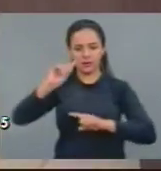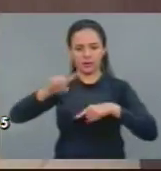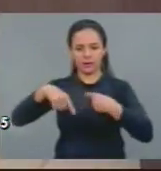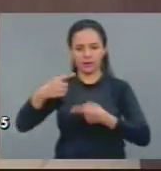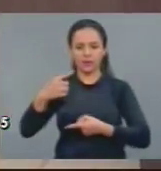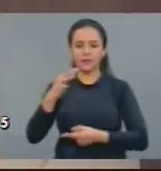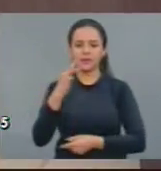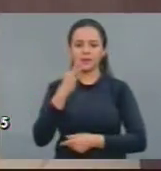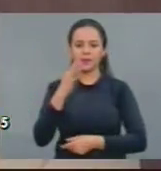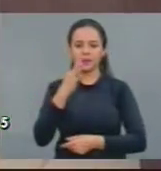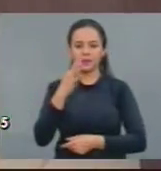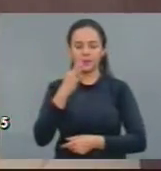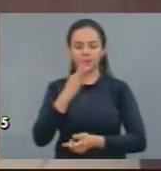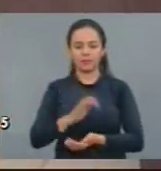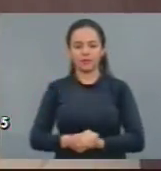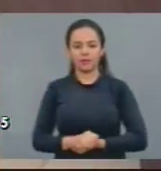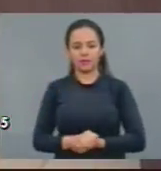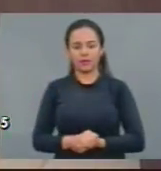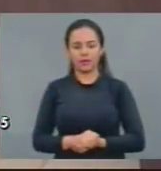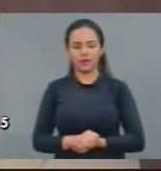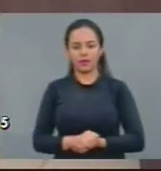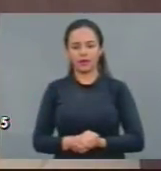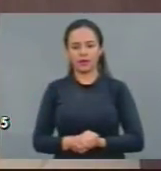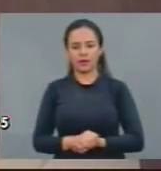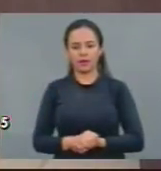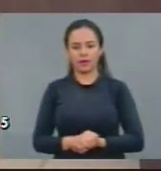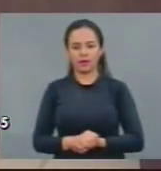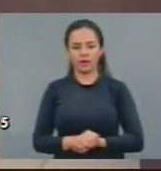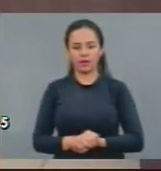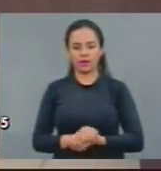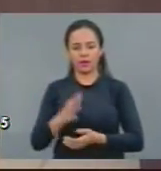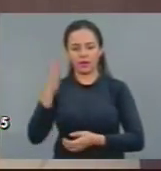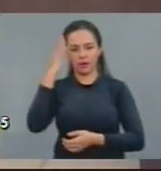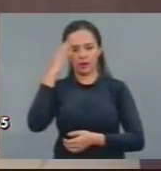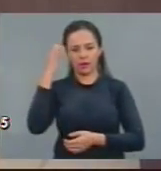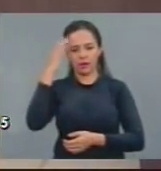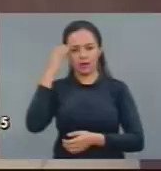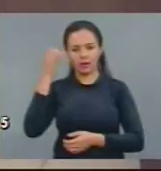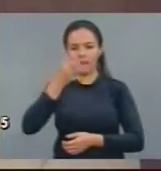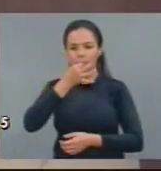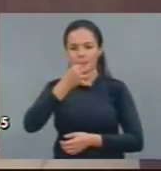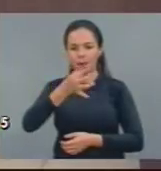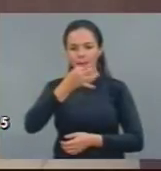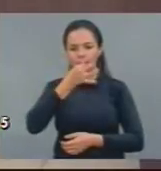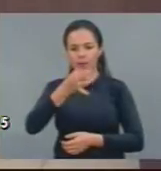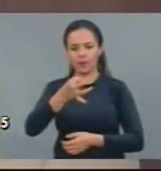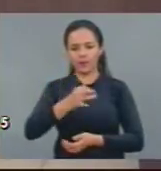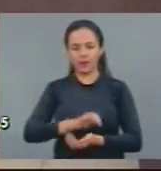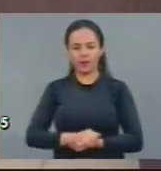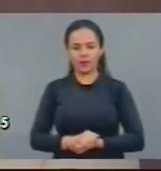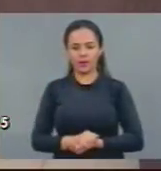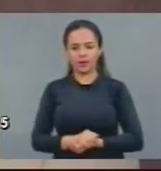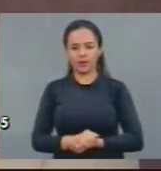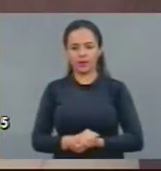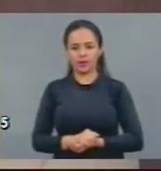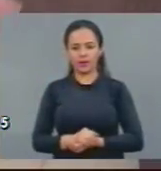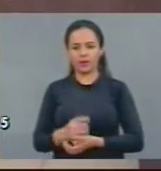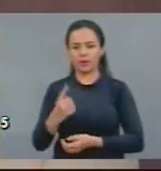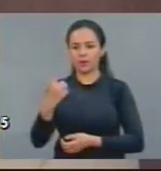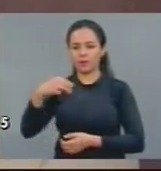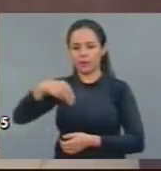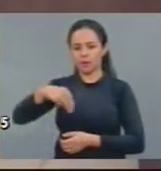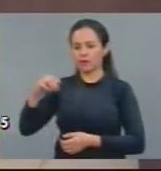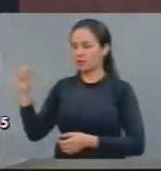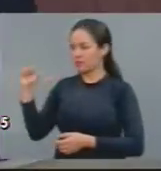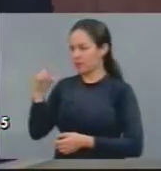para não terminar sem ouvir o deputado líder do governo para fazer a sua contradita, por favor, eu lhe pediria só mais alguns minutos.